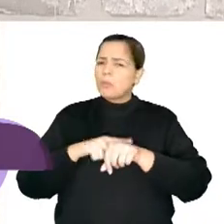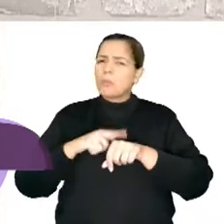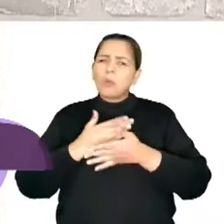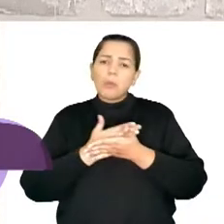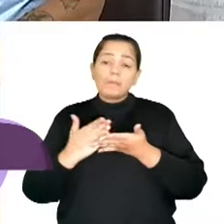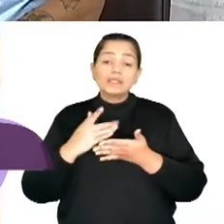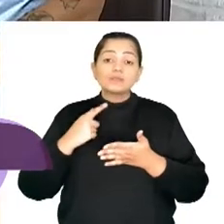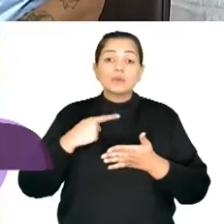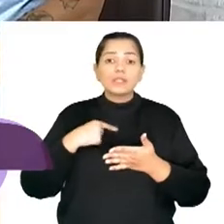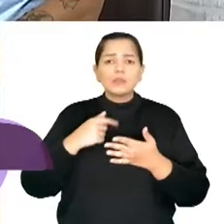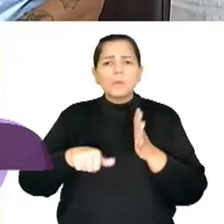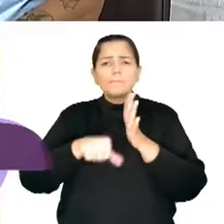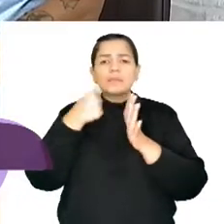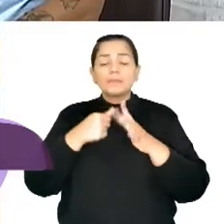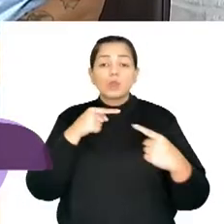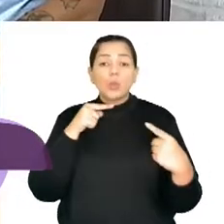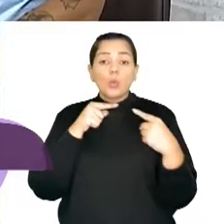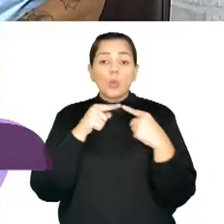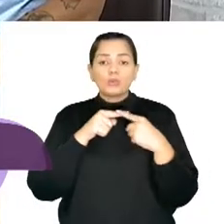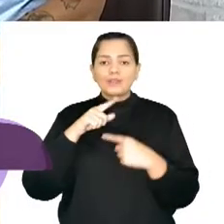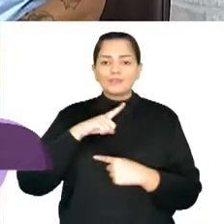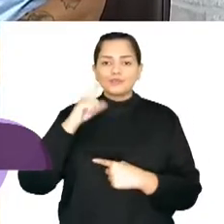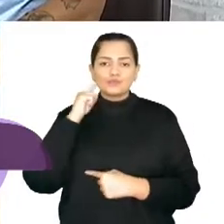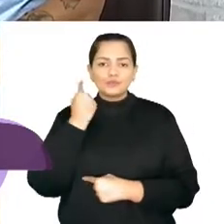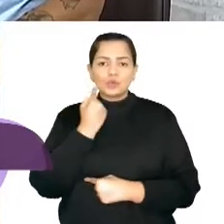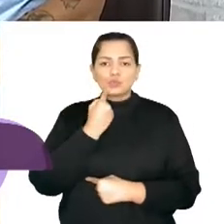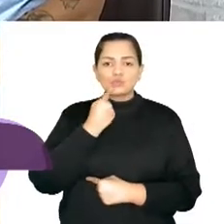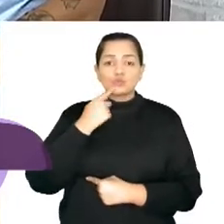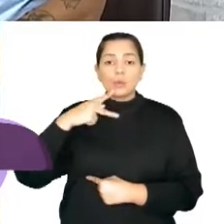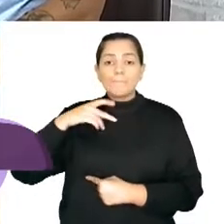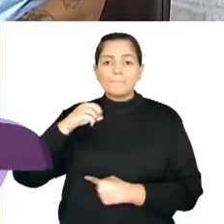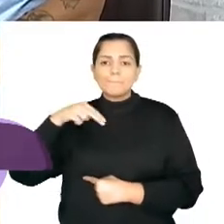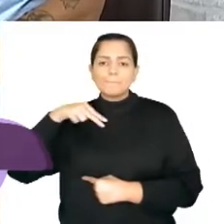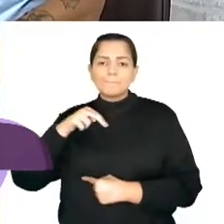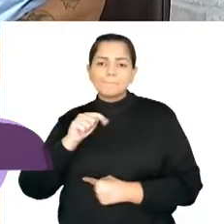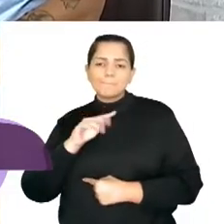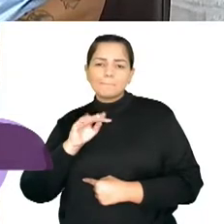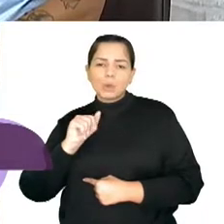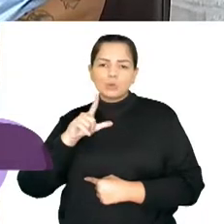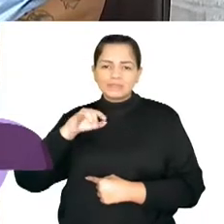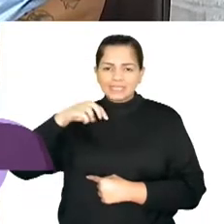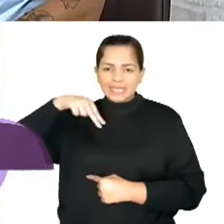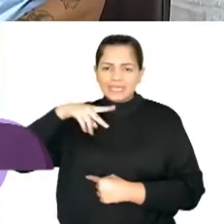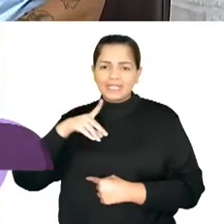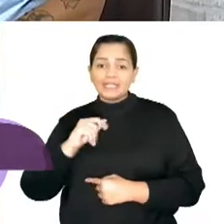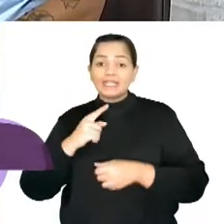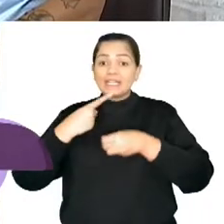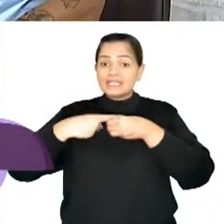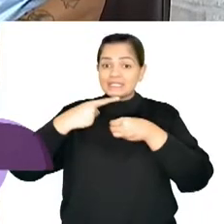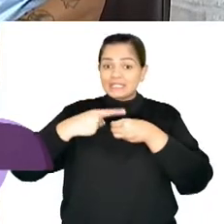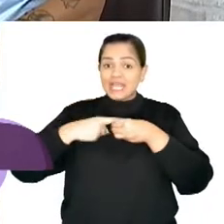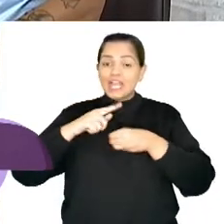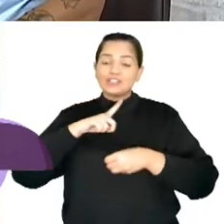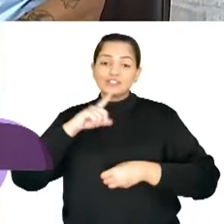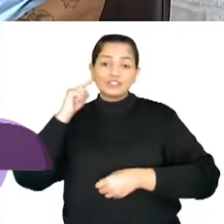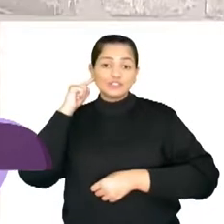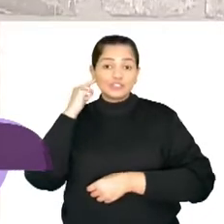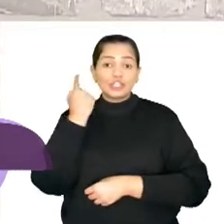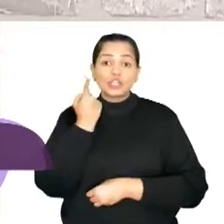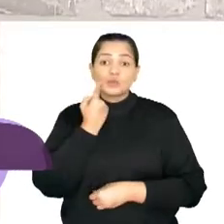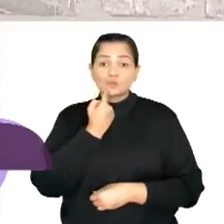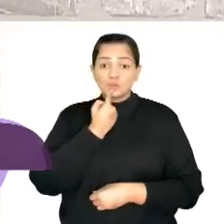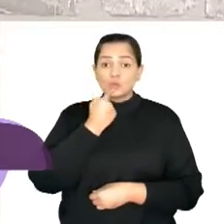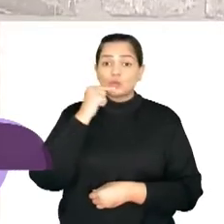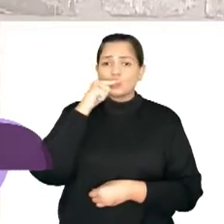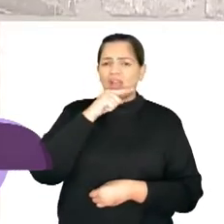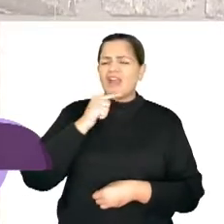o primeiro contato que eu tive com um surdo foi na cidade de Ponta Linda, que é aqui no interior, próximo a Jales, porque lá tinha um surdo que